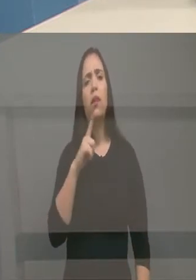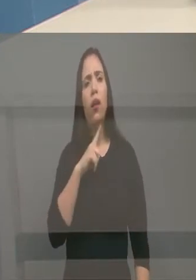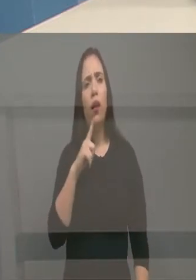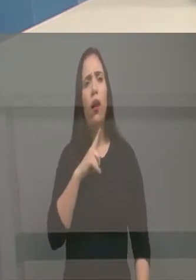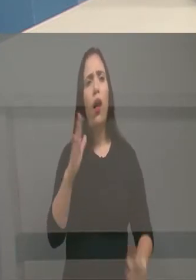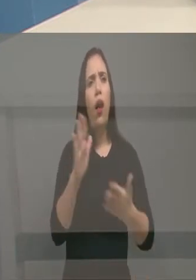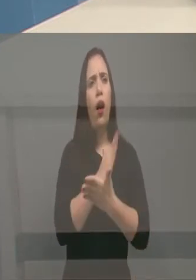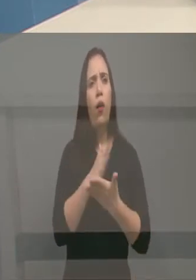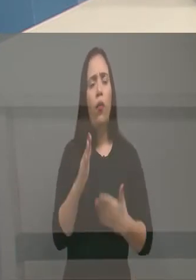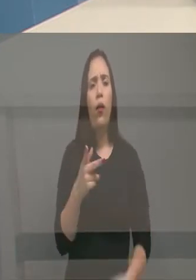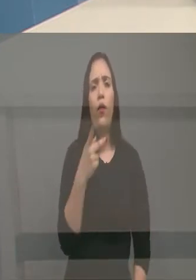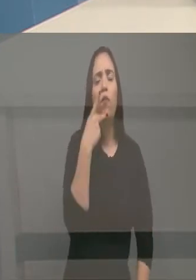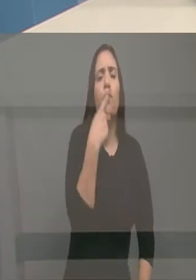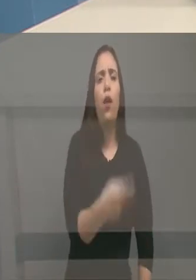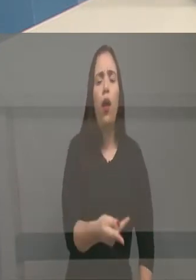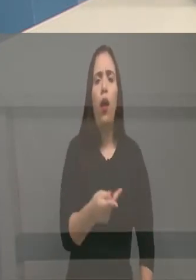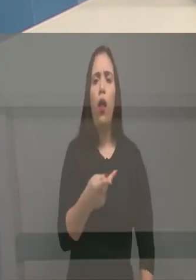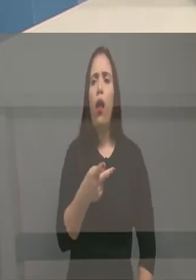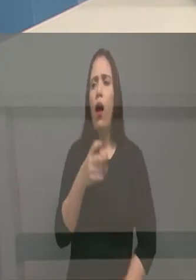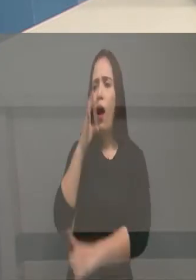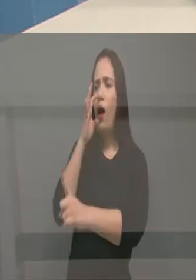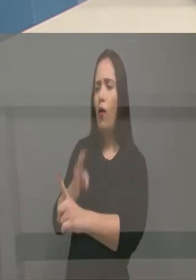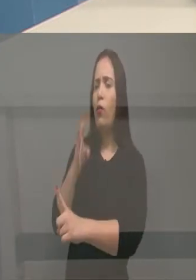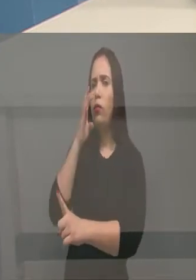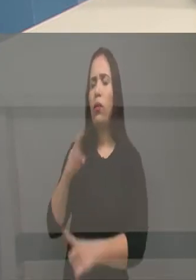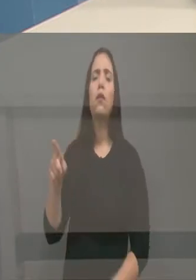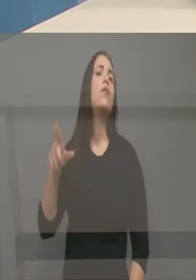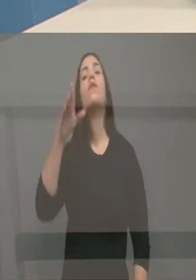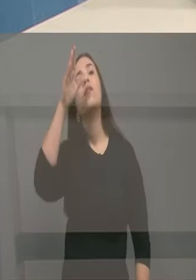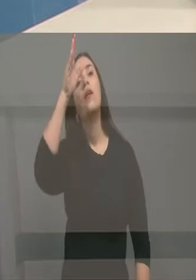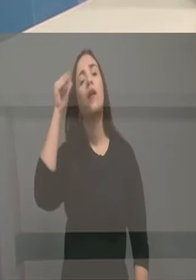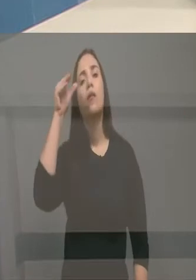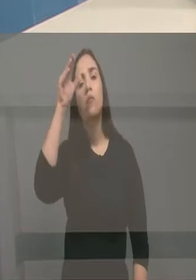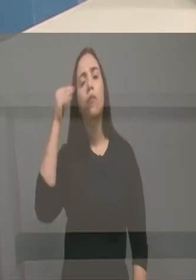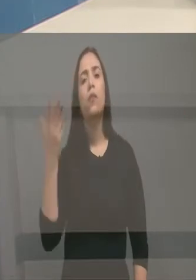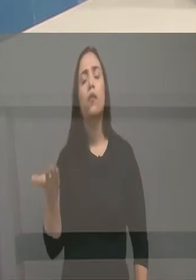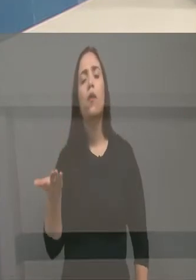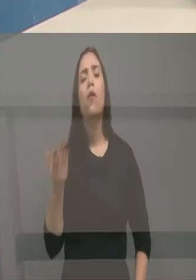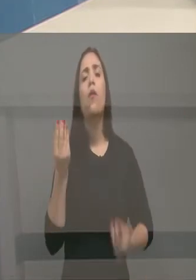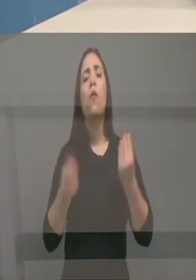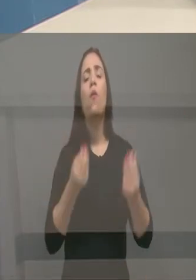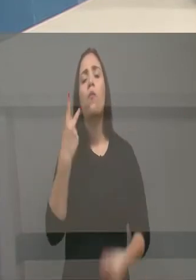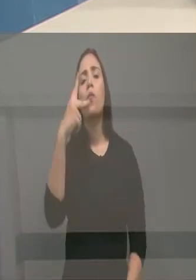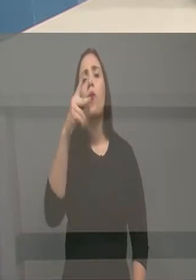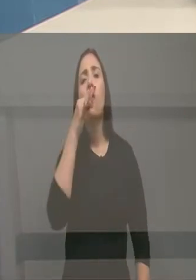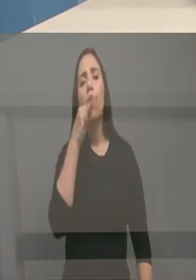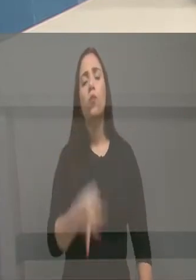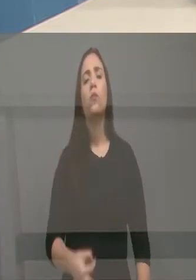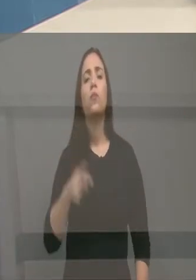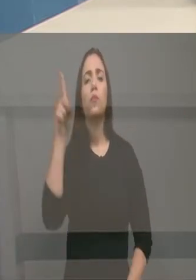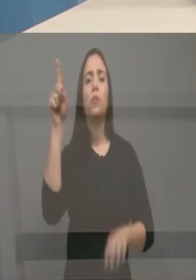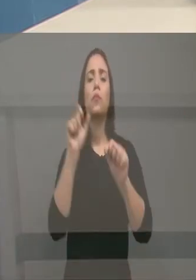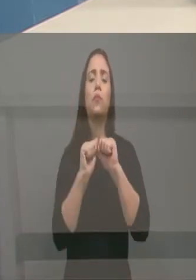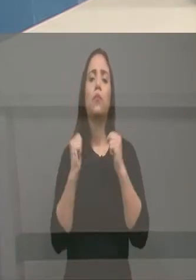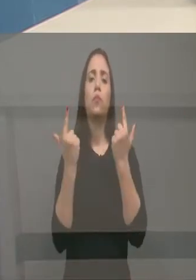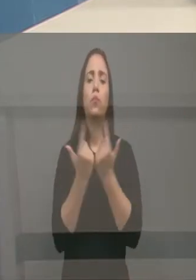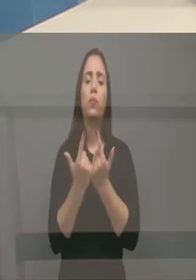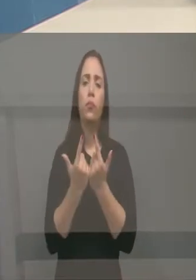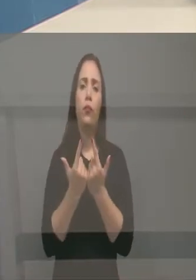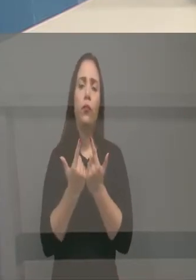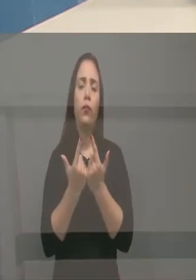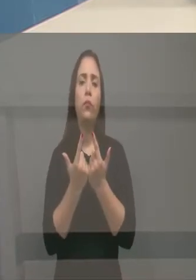intervenção do Estado, aponta o dedo, ou foi o único governador que conseguiu reduzir. Como é o senhor trabalha isso na Assembleia? Como é que o senhor vê esse...